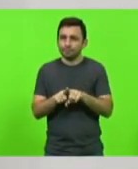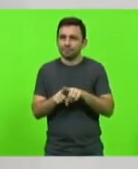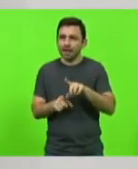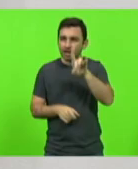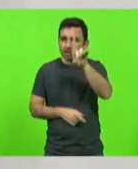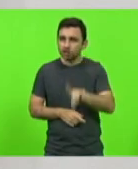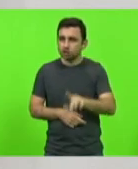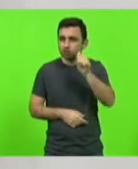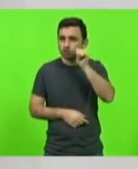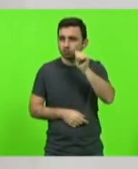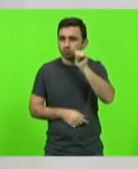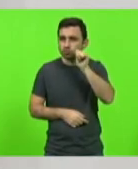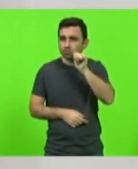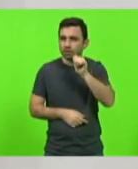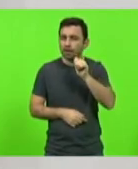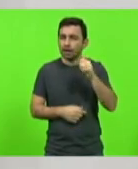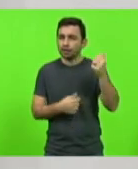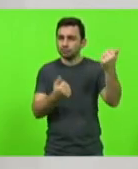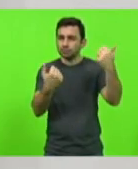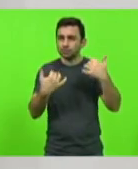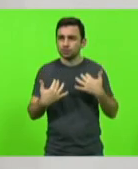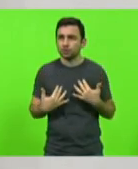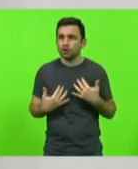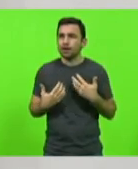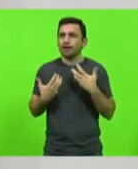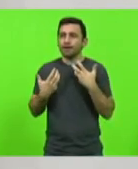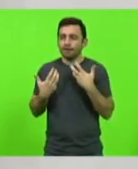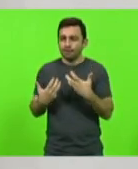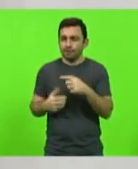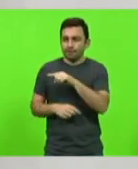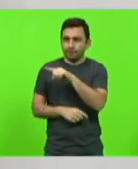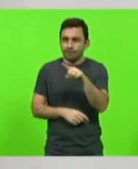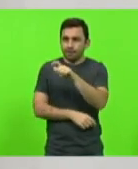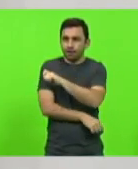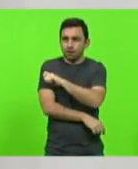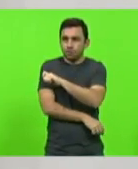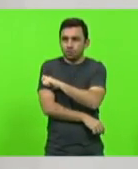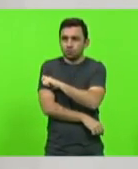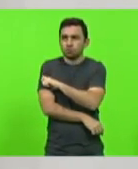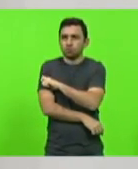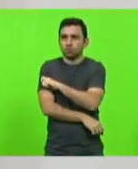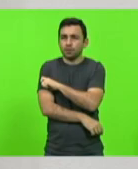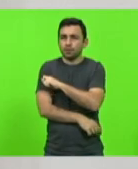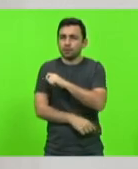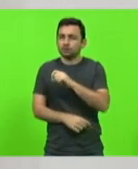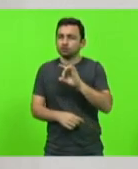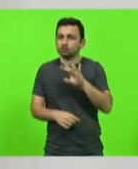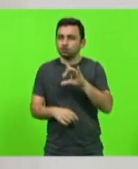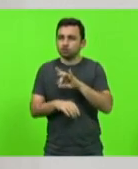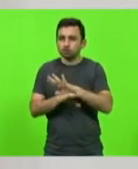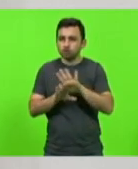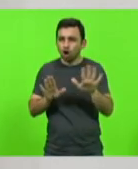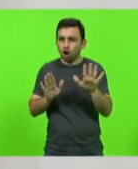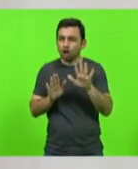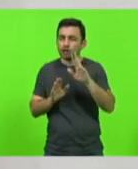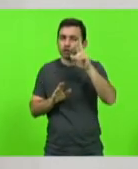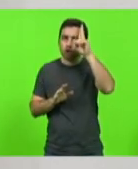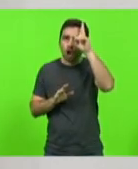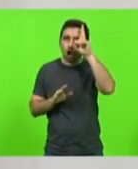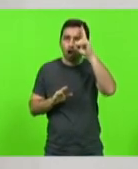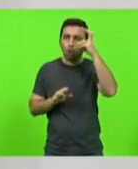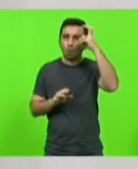Santos nos disse querer que os alunos saiam não apenas com o conteúdo histórico-cultural,